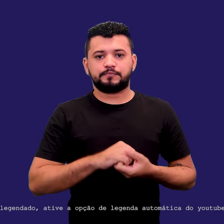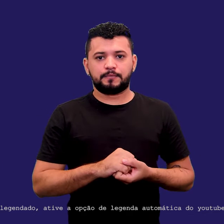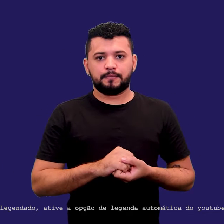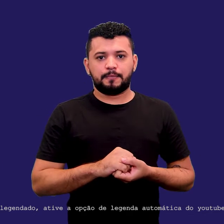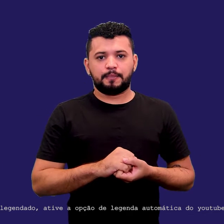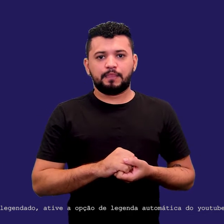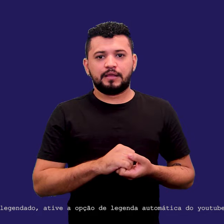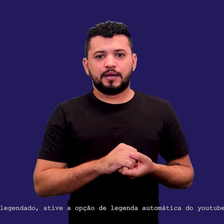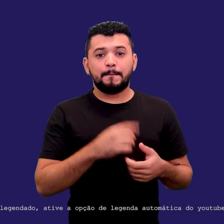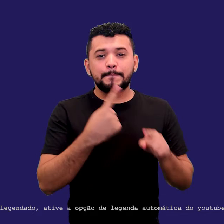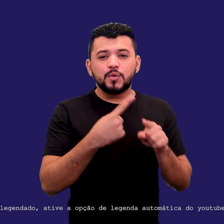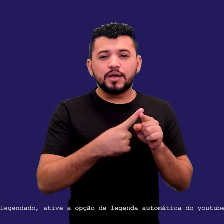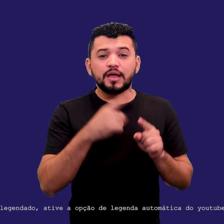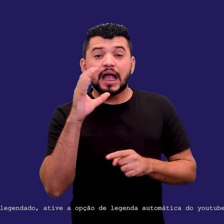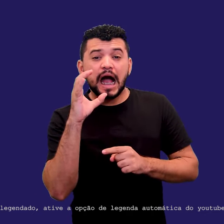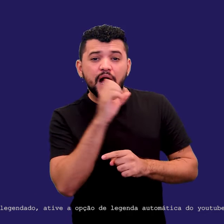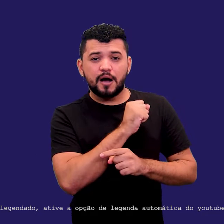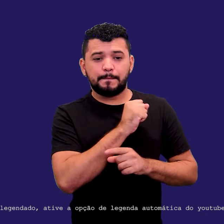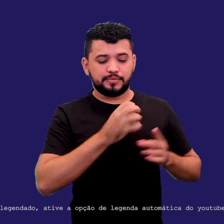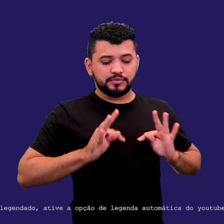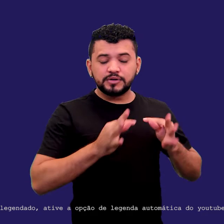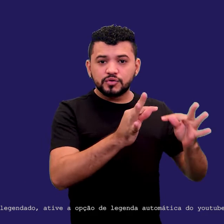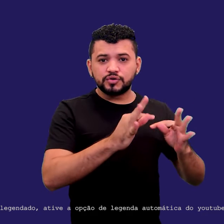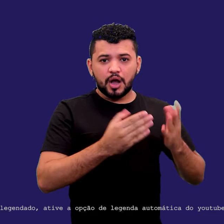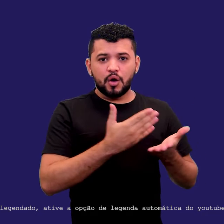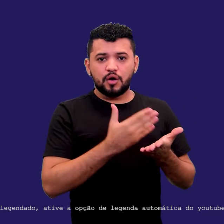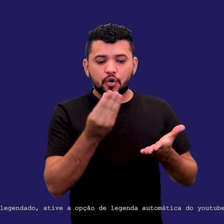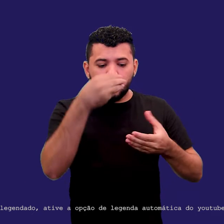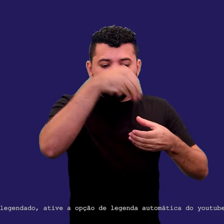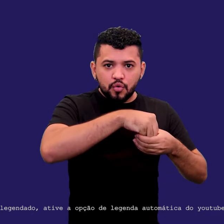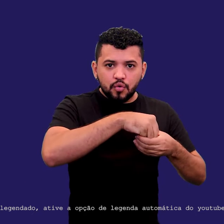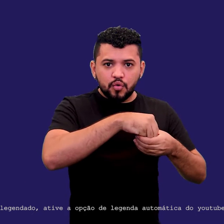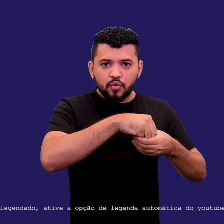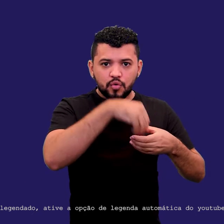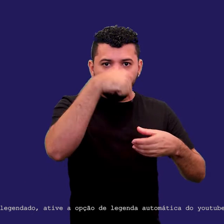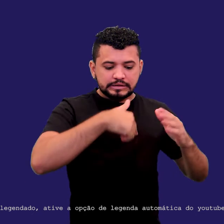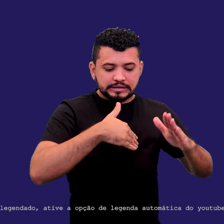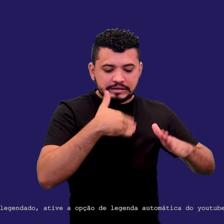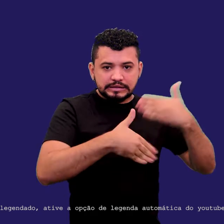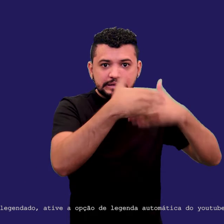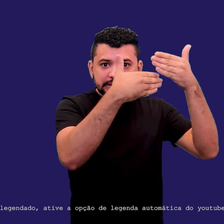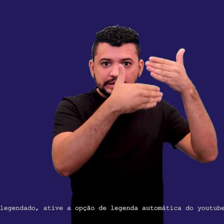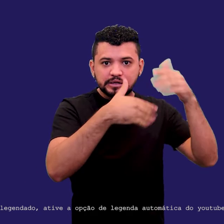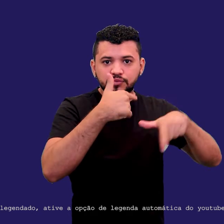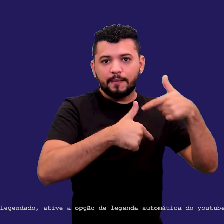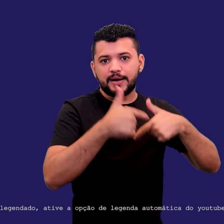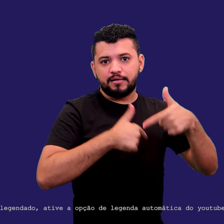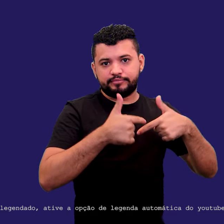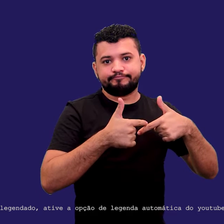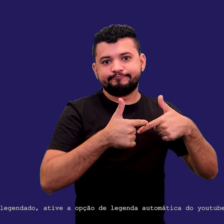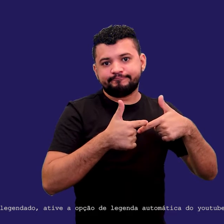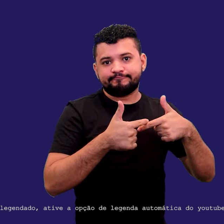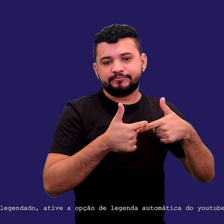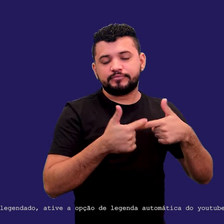A velocidade em que a tecnologia foi inserida no mecanismo chamado trabalho, né?